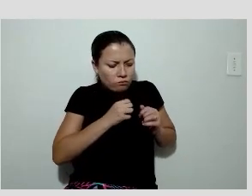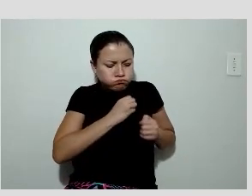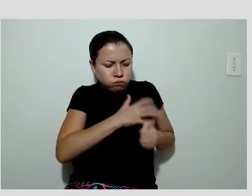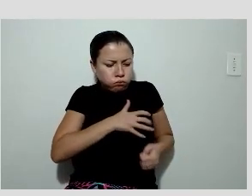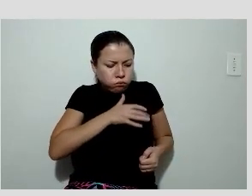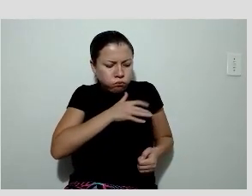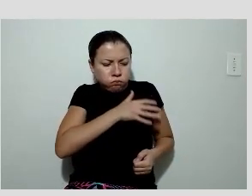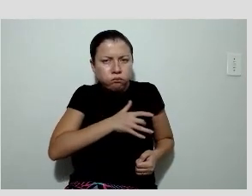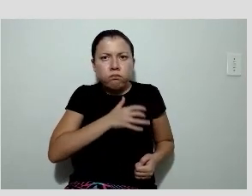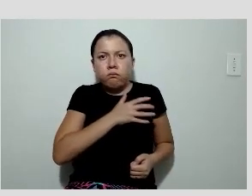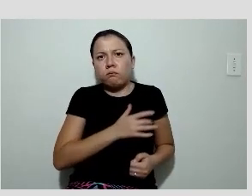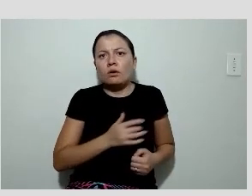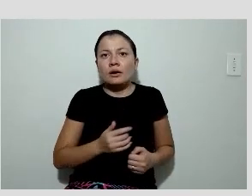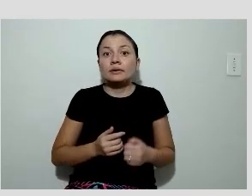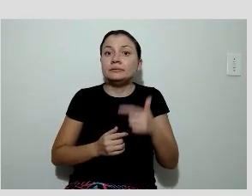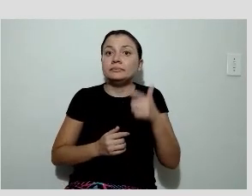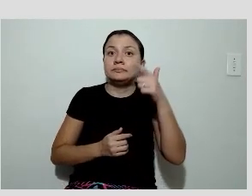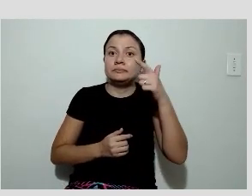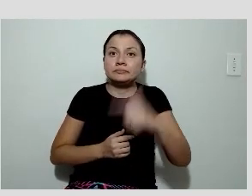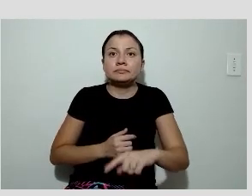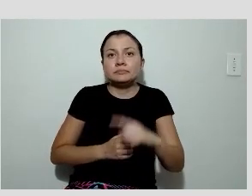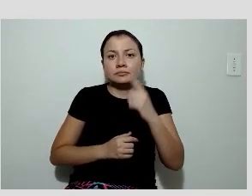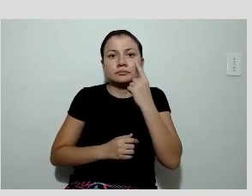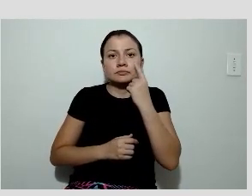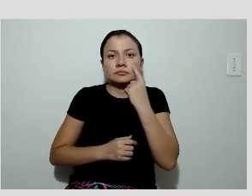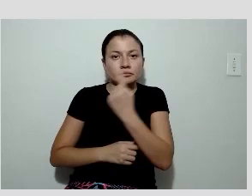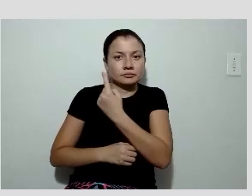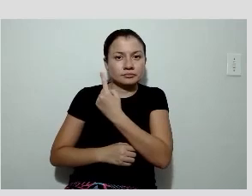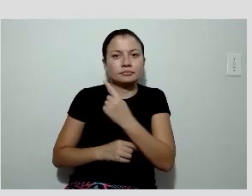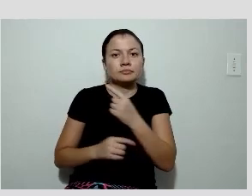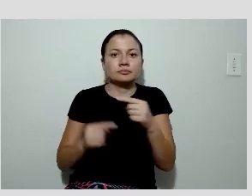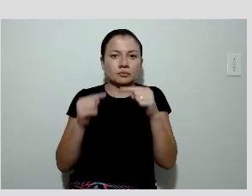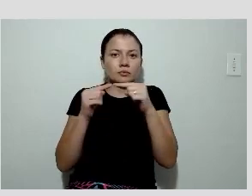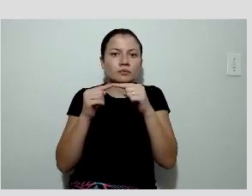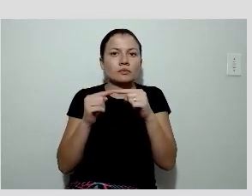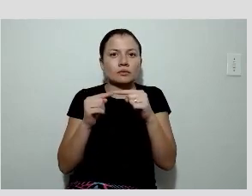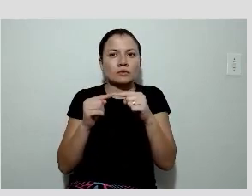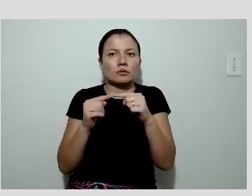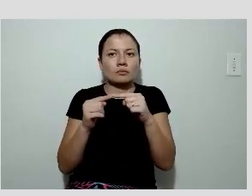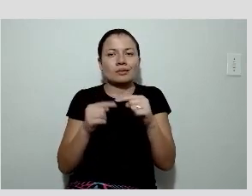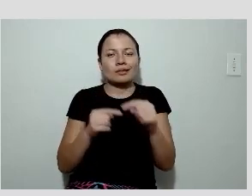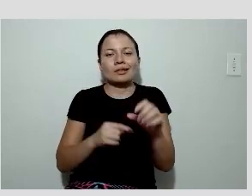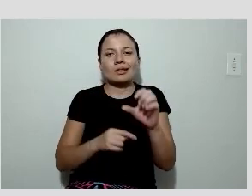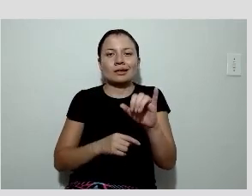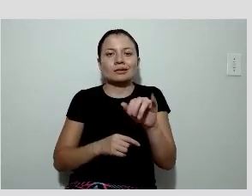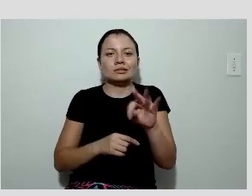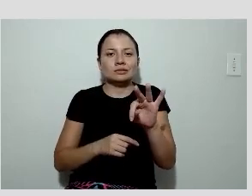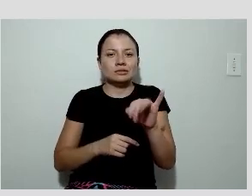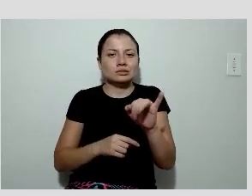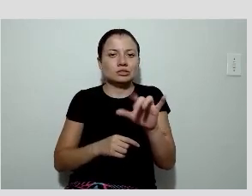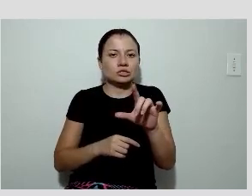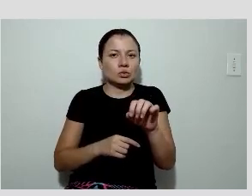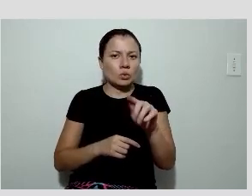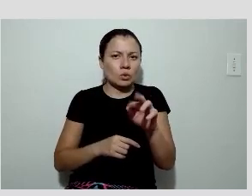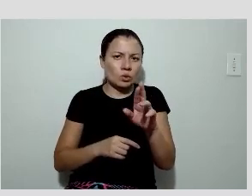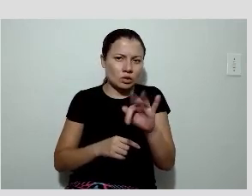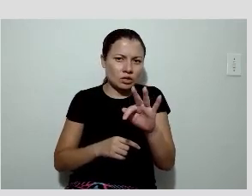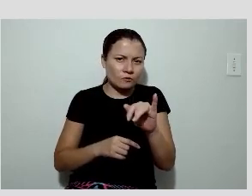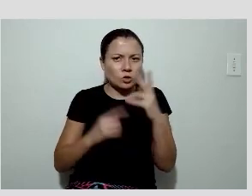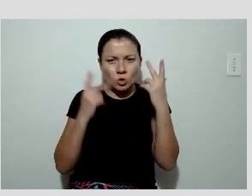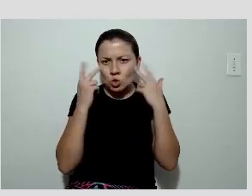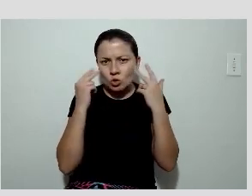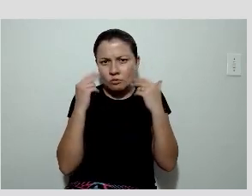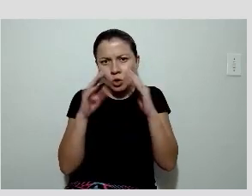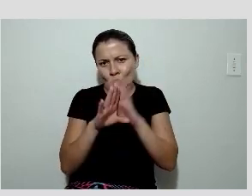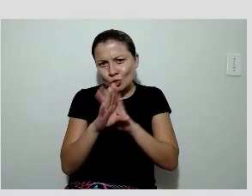A imagem da perfusão, então, essa imagem de perfusão cintilográfica é convencional, que a gente já está acostumado, com